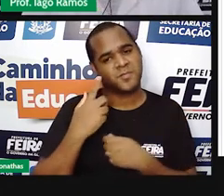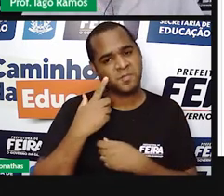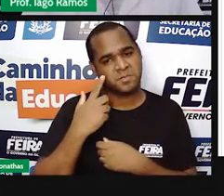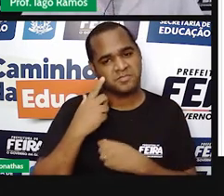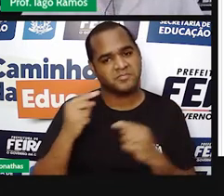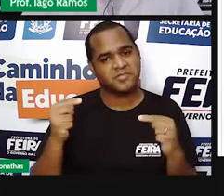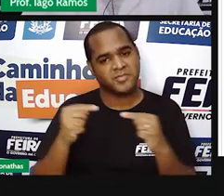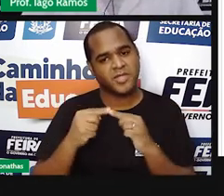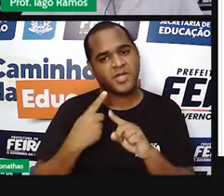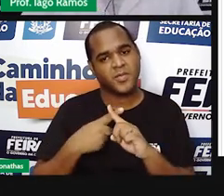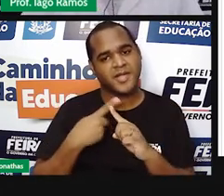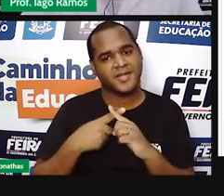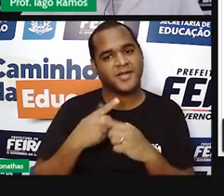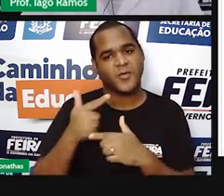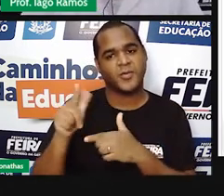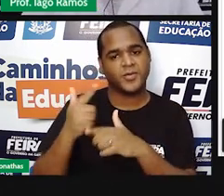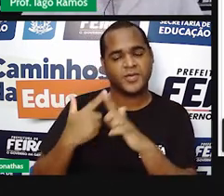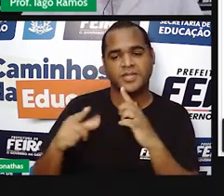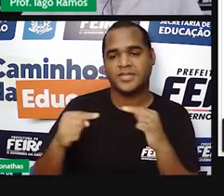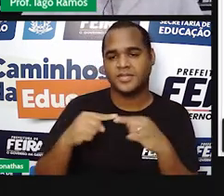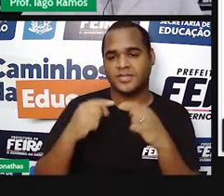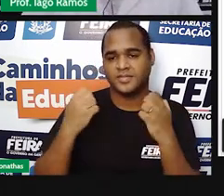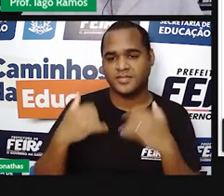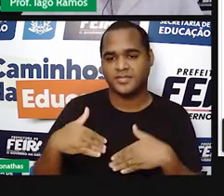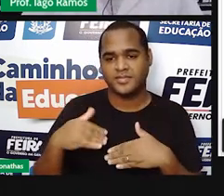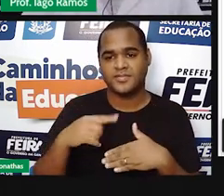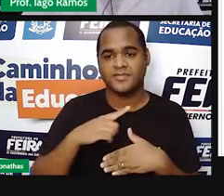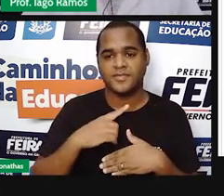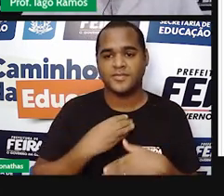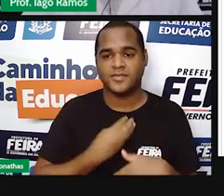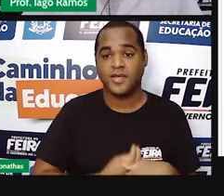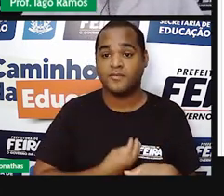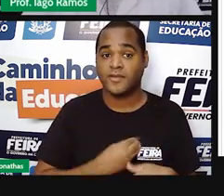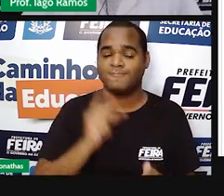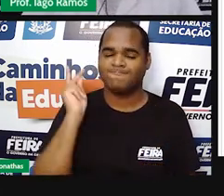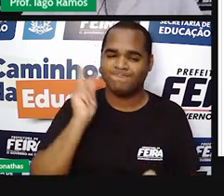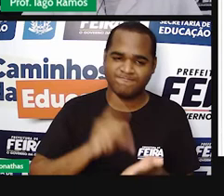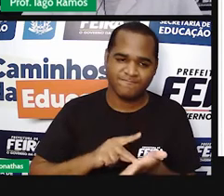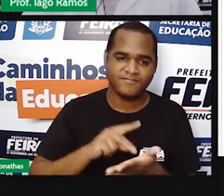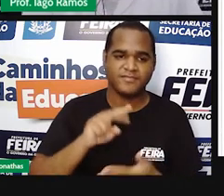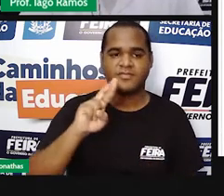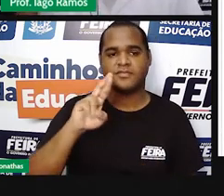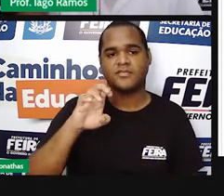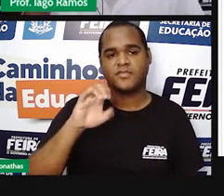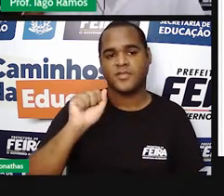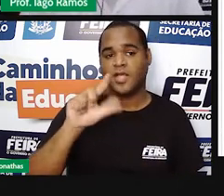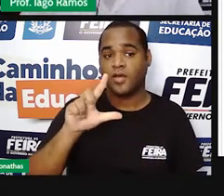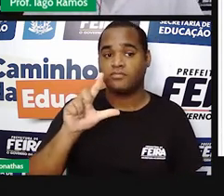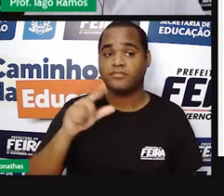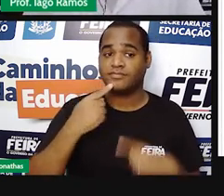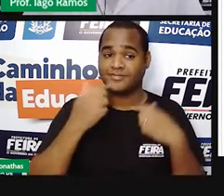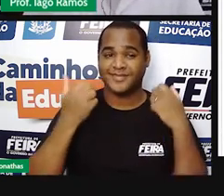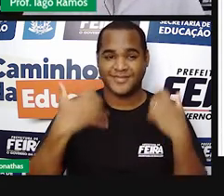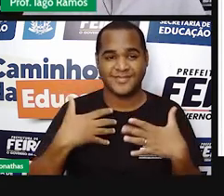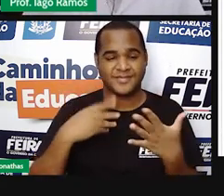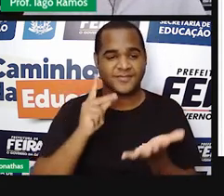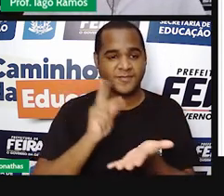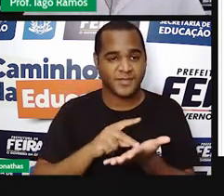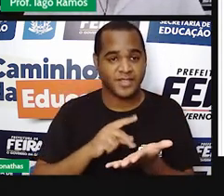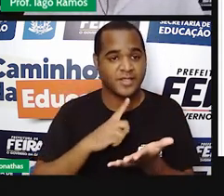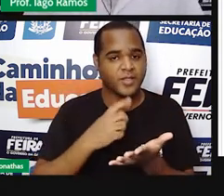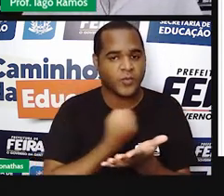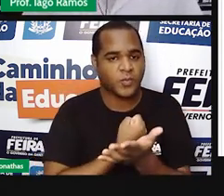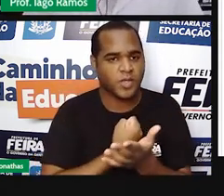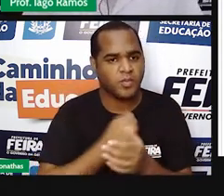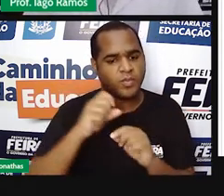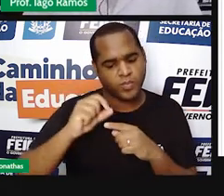palavras, olha só, eles fazem parte do mundo real. Eu botei esse real em letras